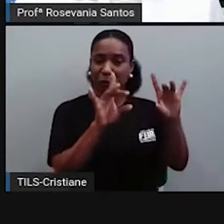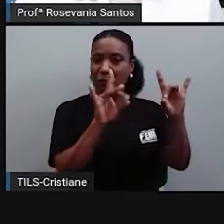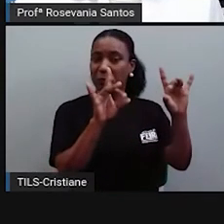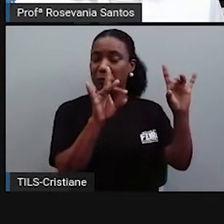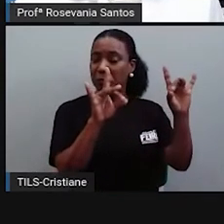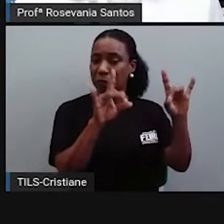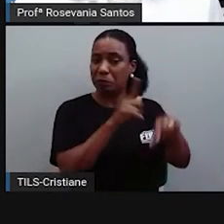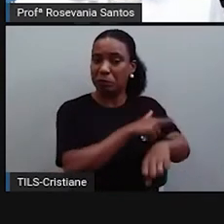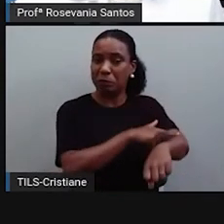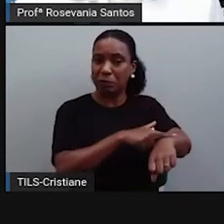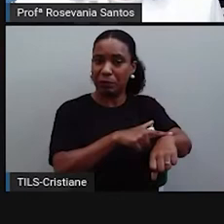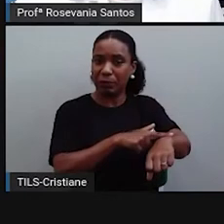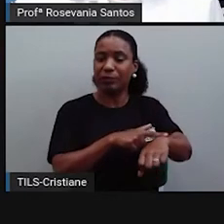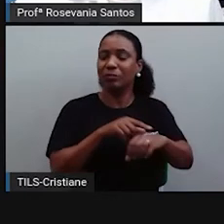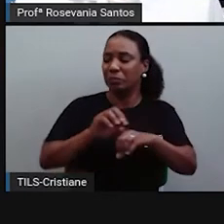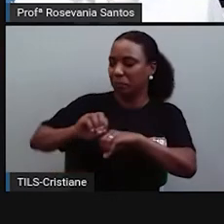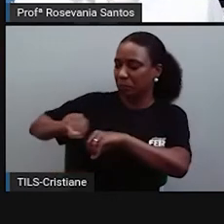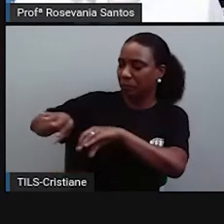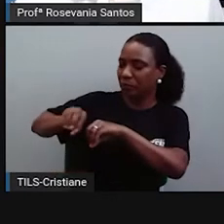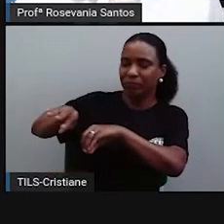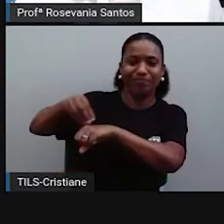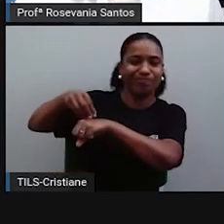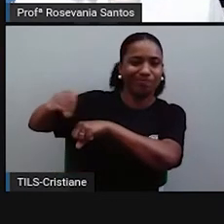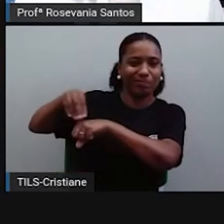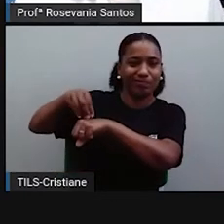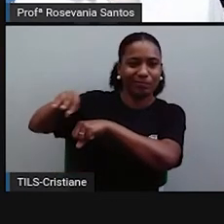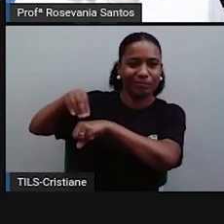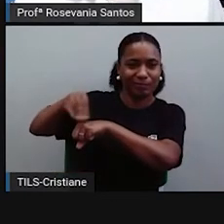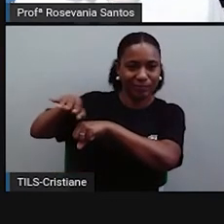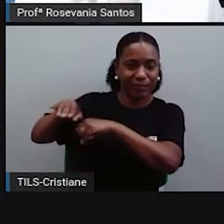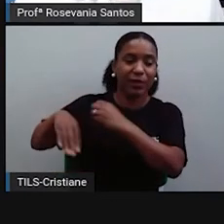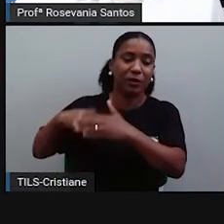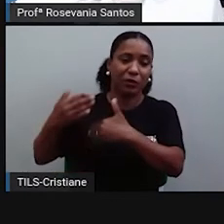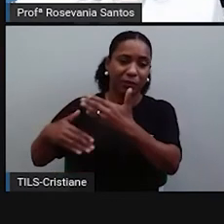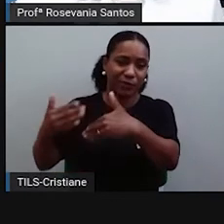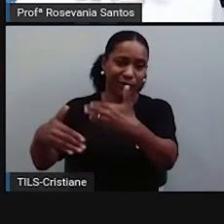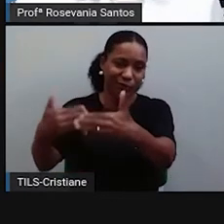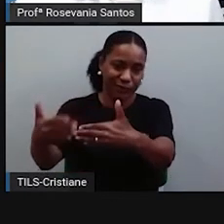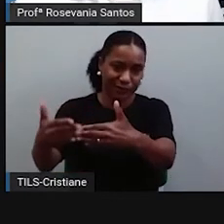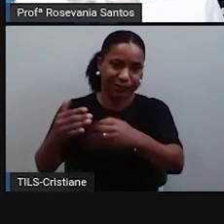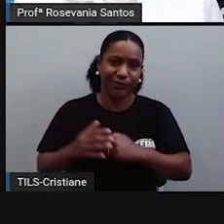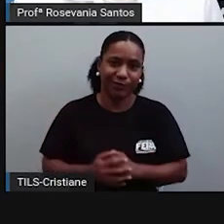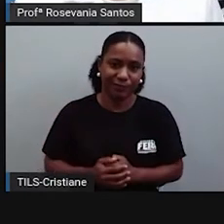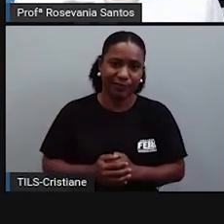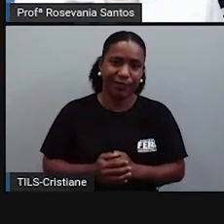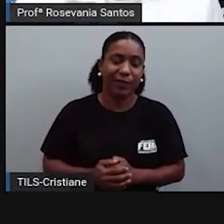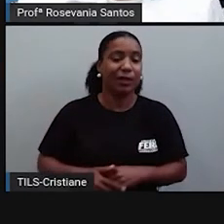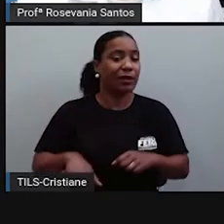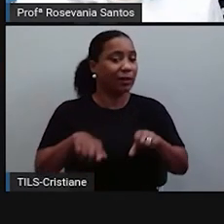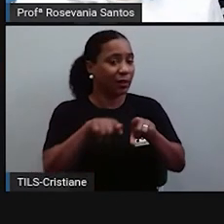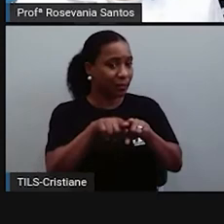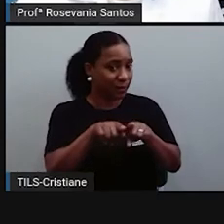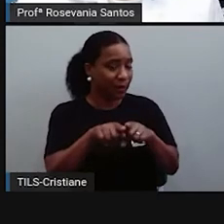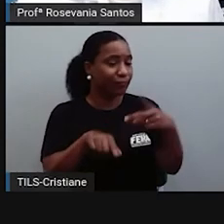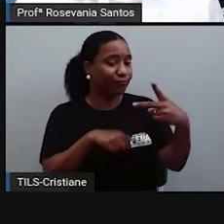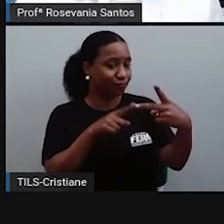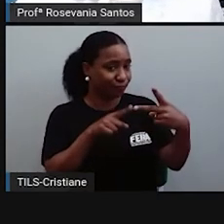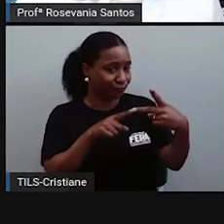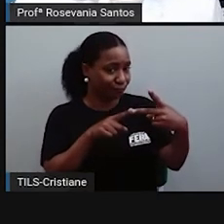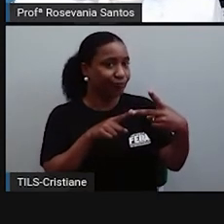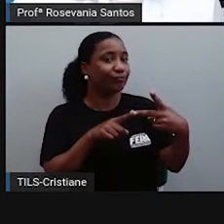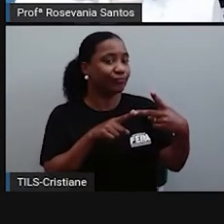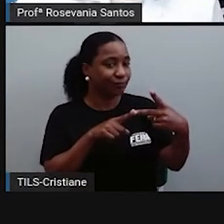começou esse processo. Esse foi o primeiro. O segundo é a questão dos trabalhos forçados. Os índios